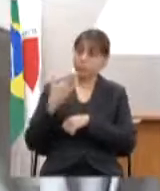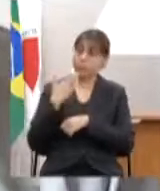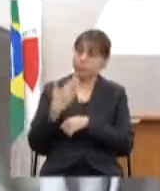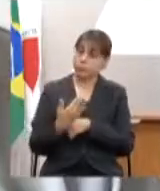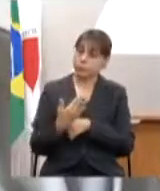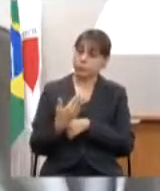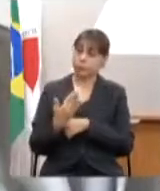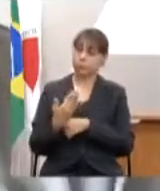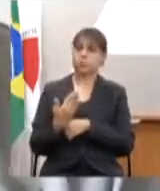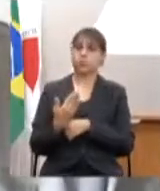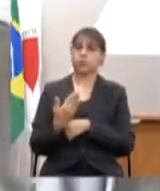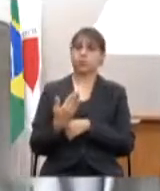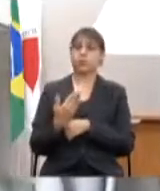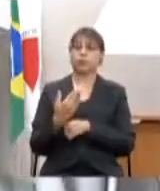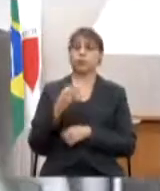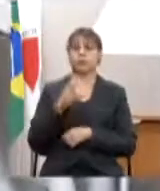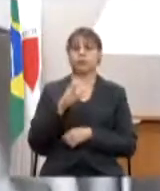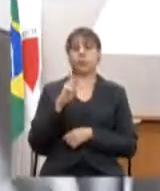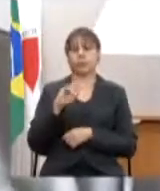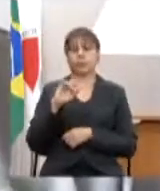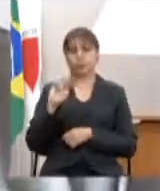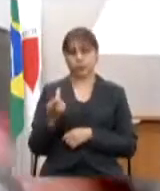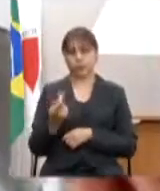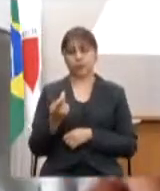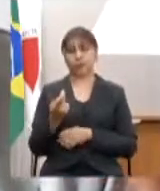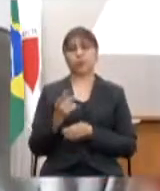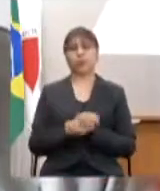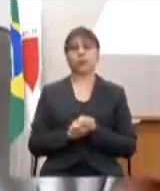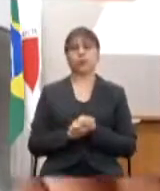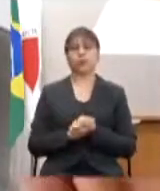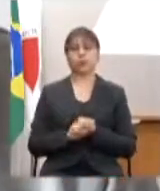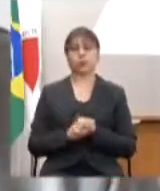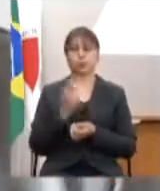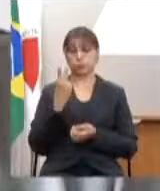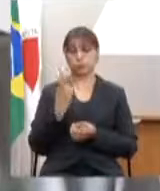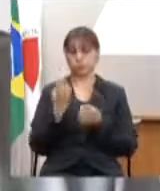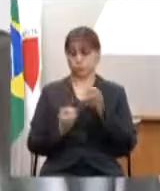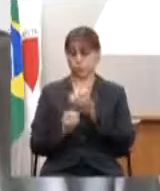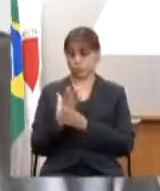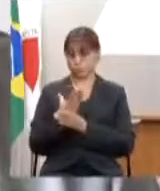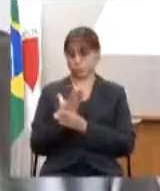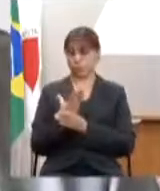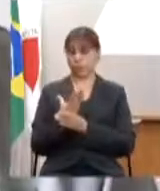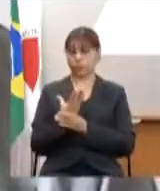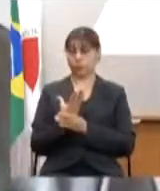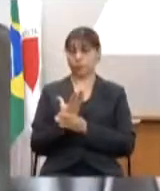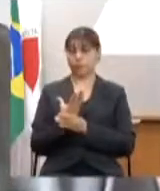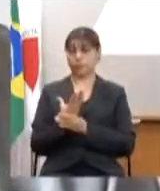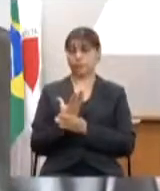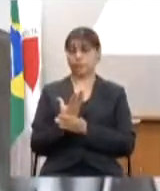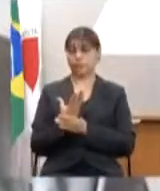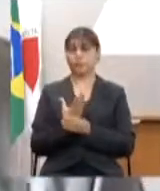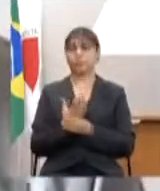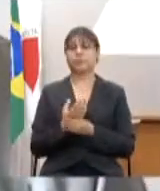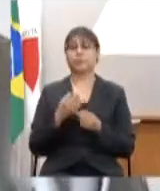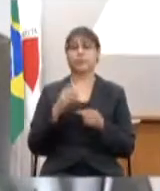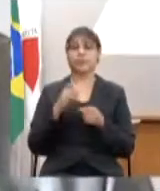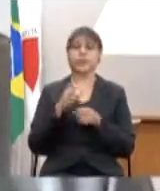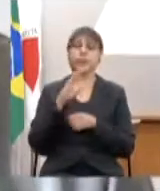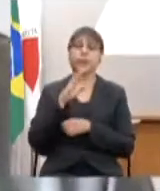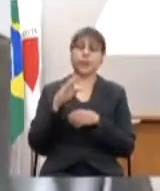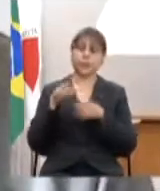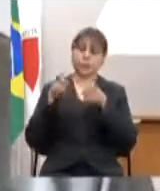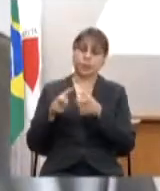CBH já tinha duas para duas criações submetendo a bacia hidrográfica do Rio